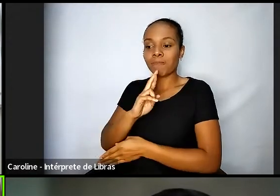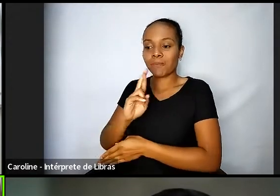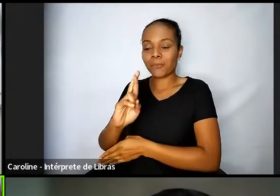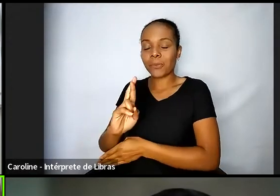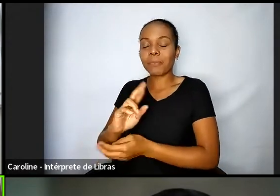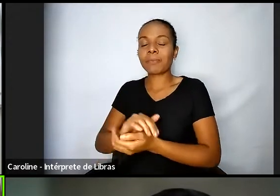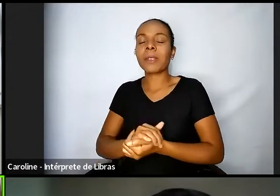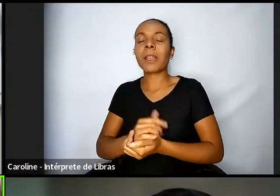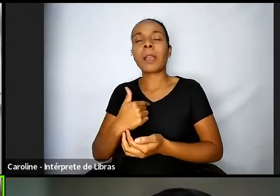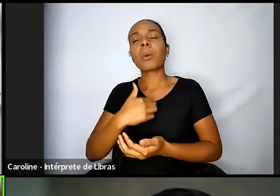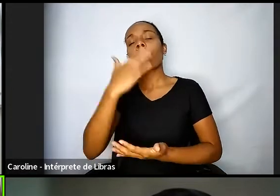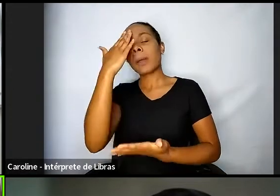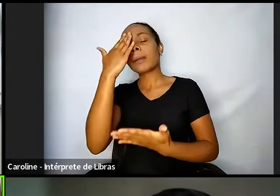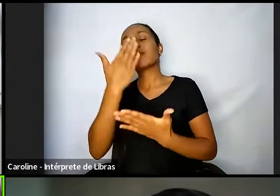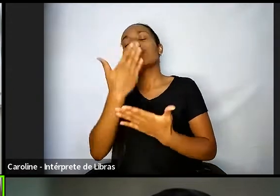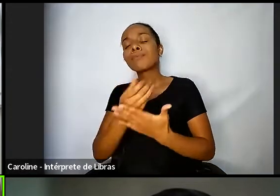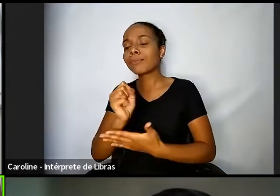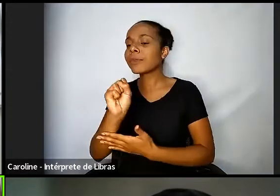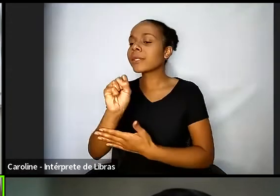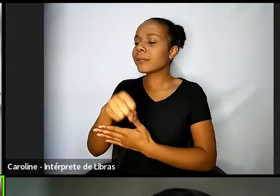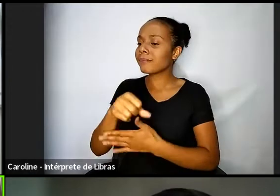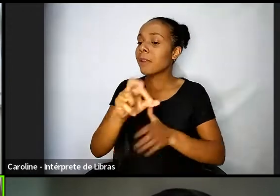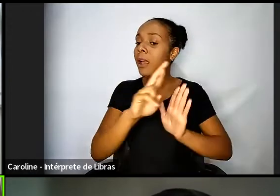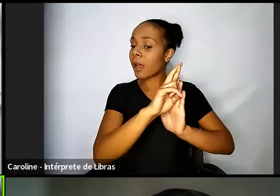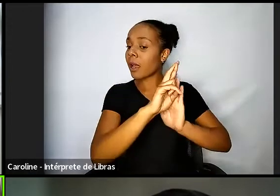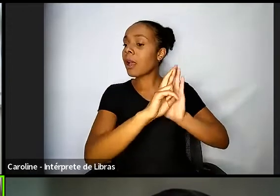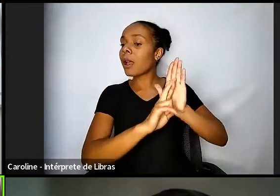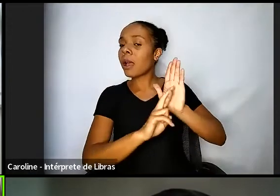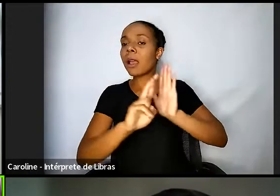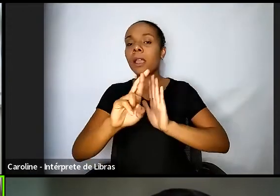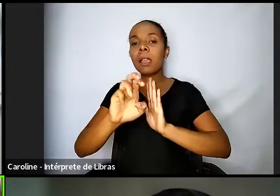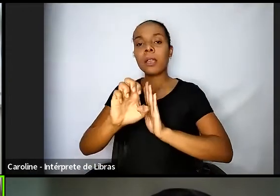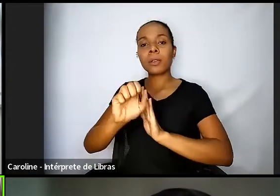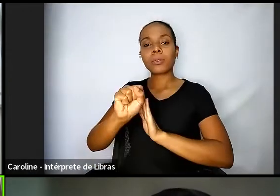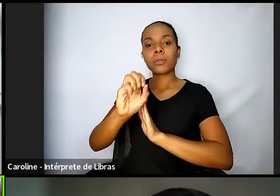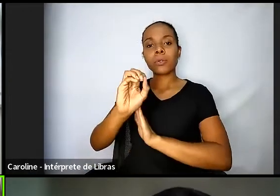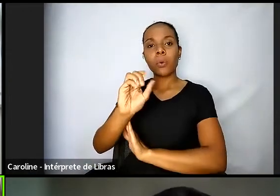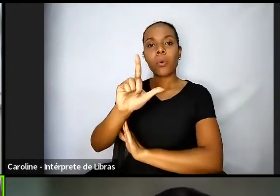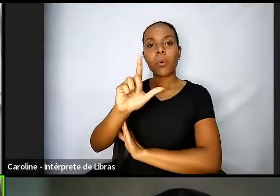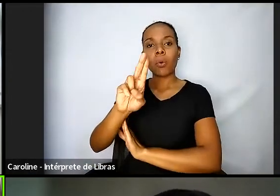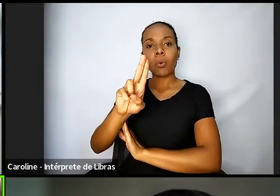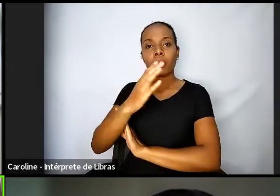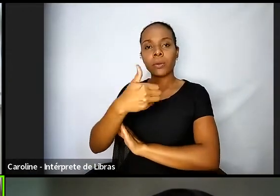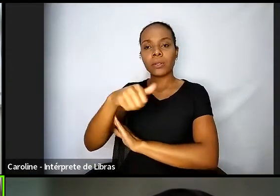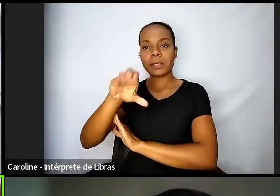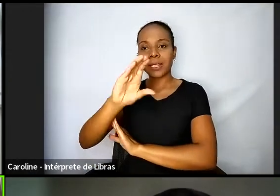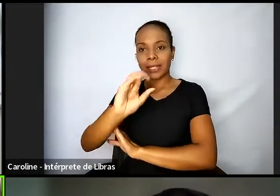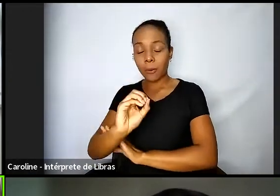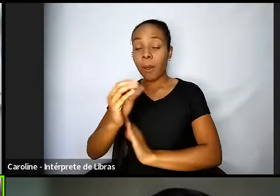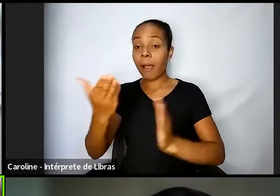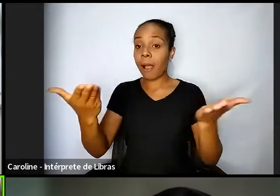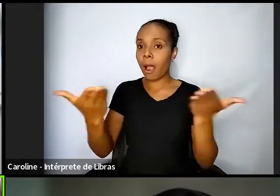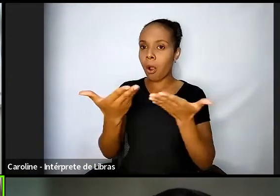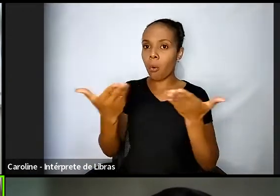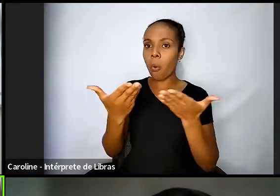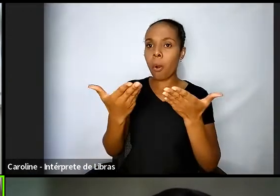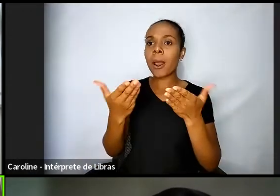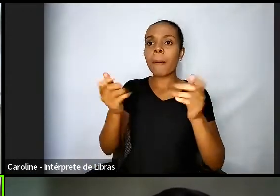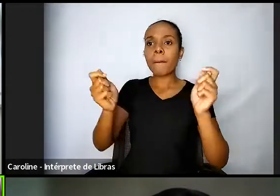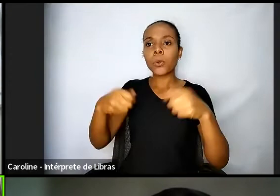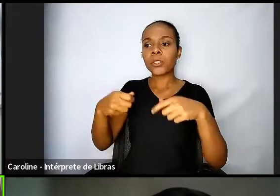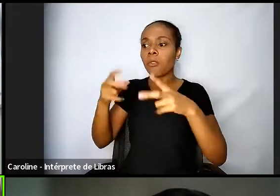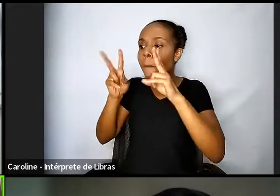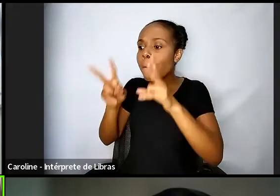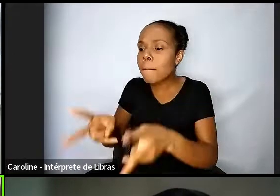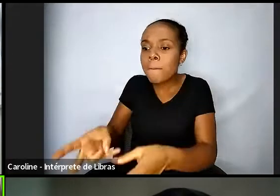a resolução ela veio trazer visibilidade para o tema, no sentido